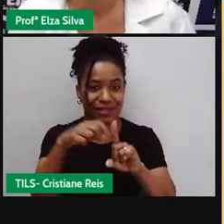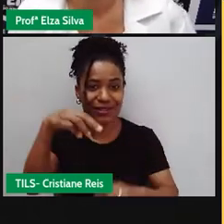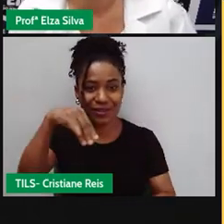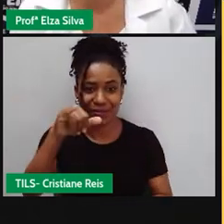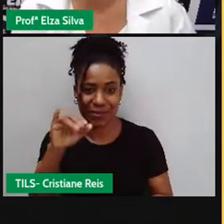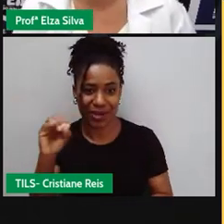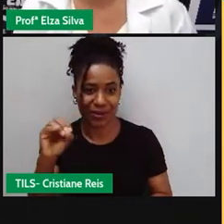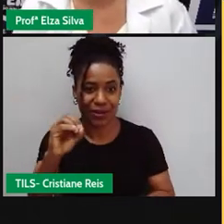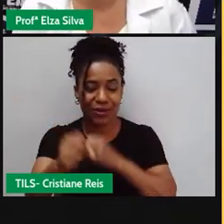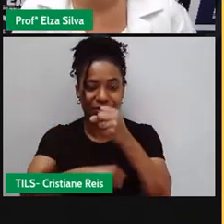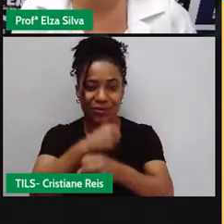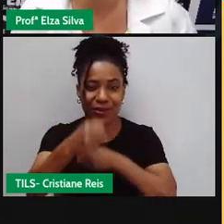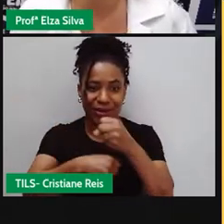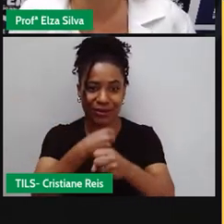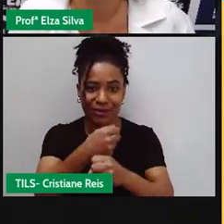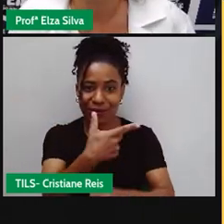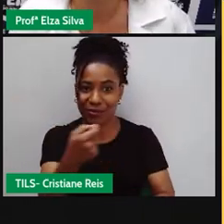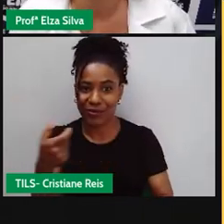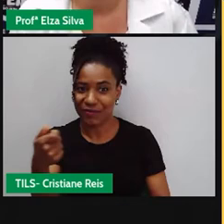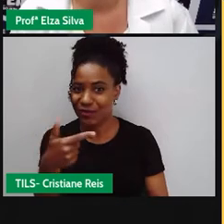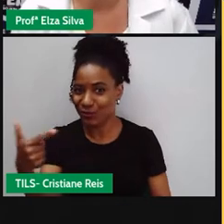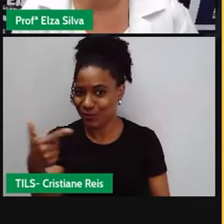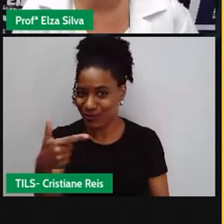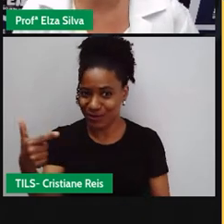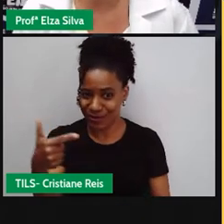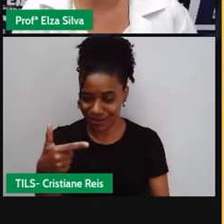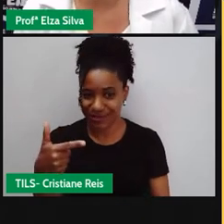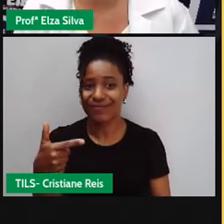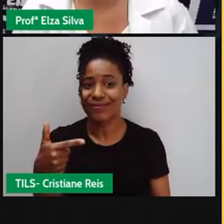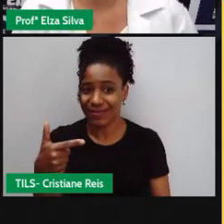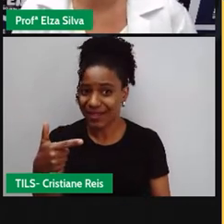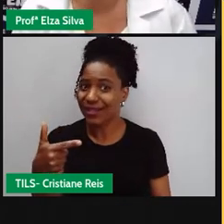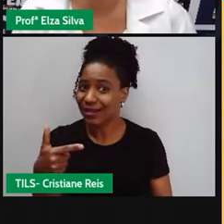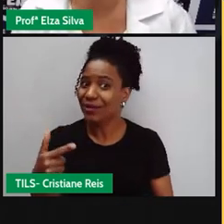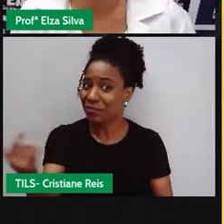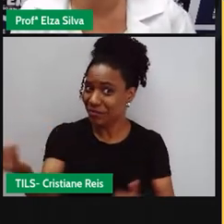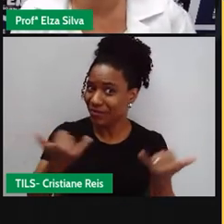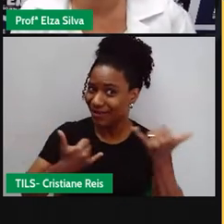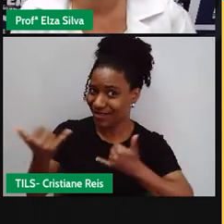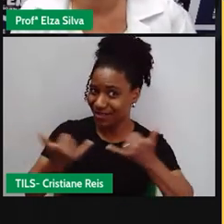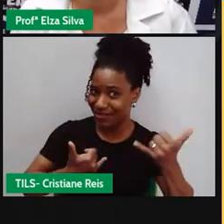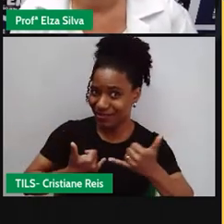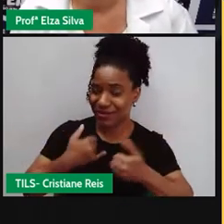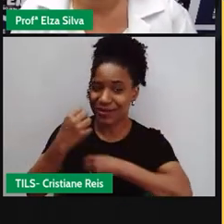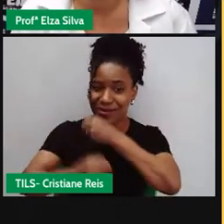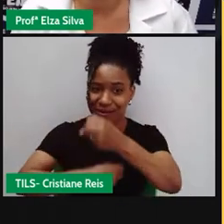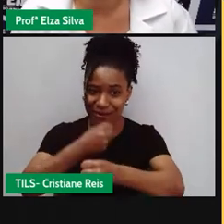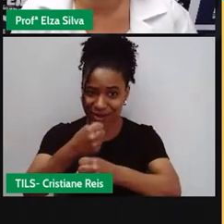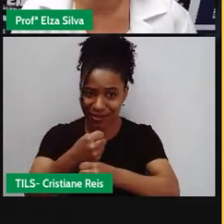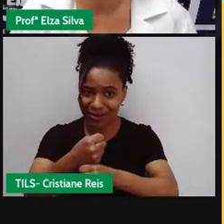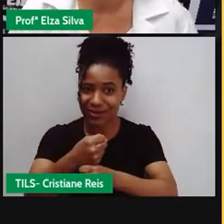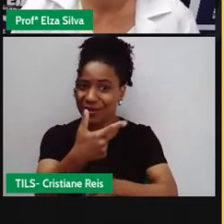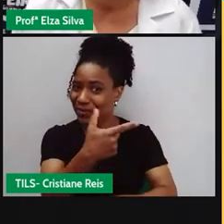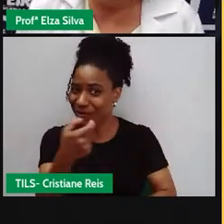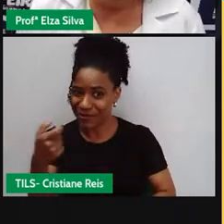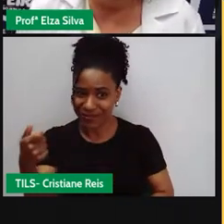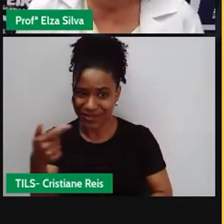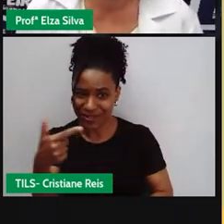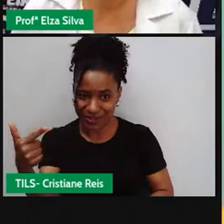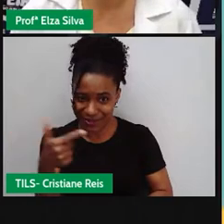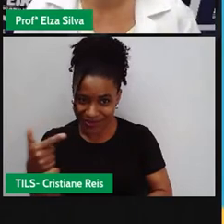dizer que nós teremos dois filmes Missão Impossível o ano que vem Vamos aguardar?